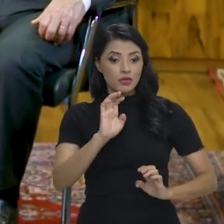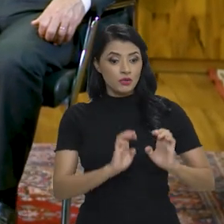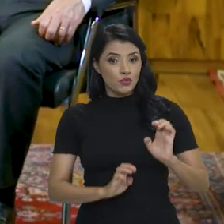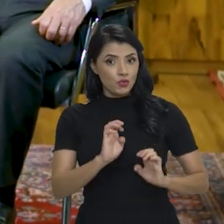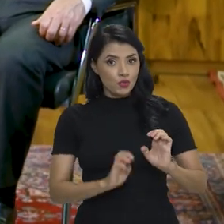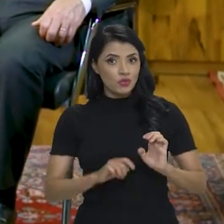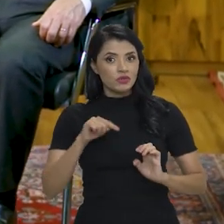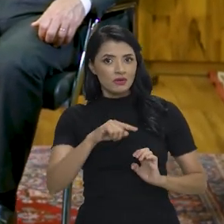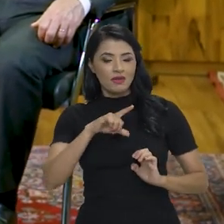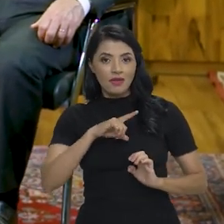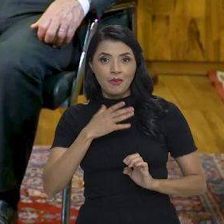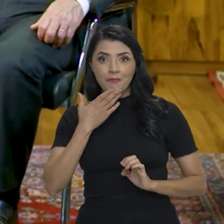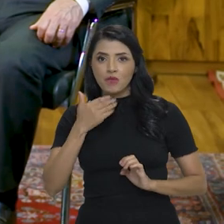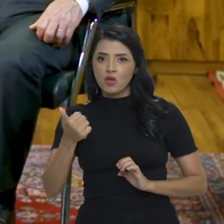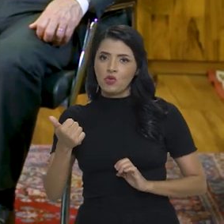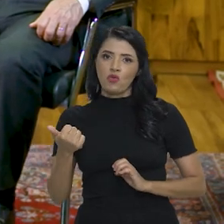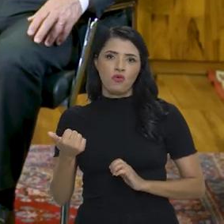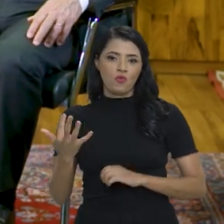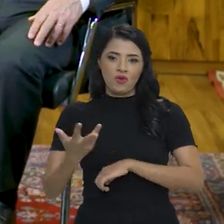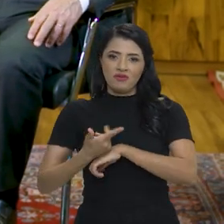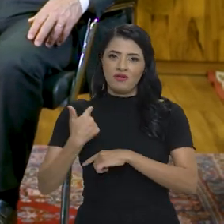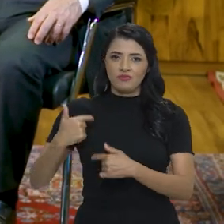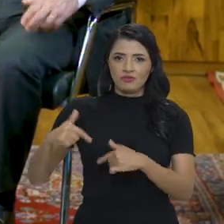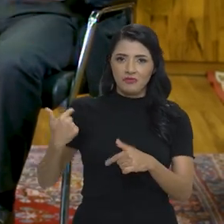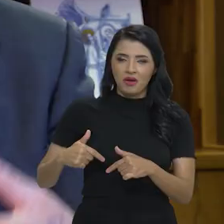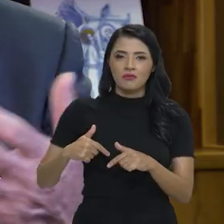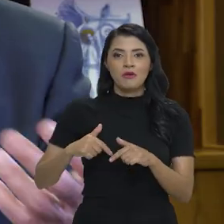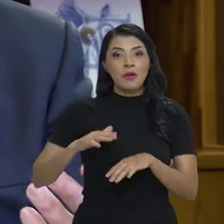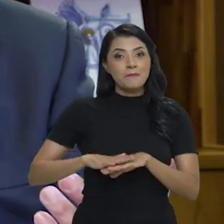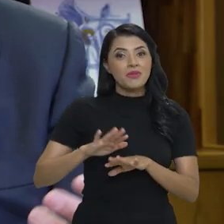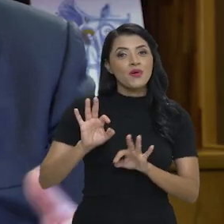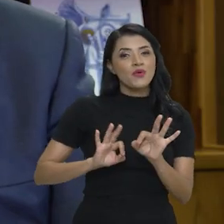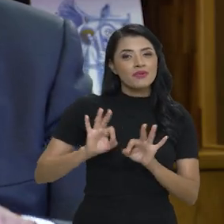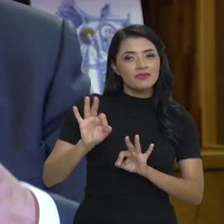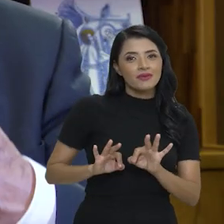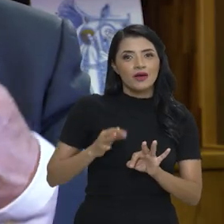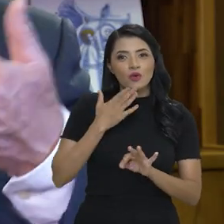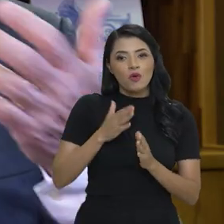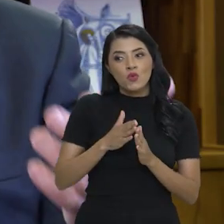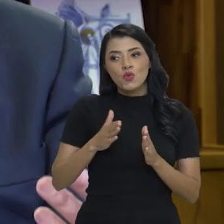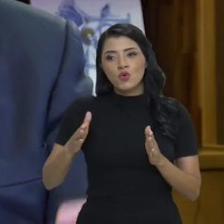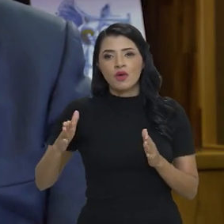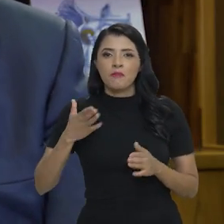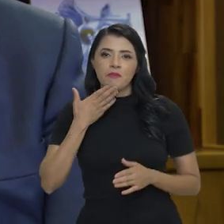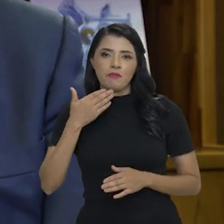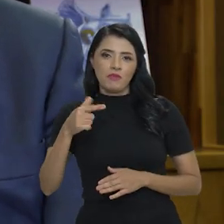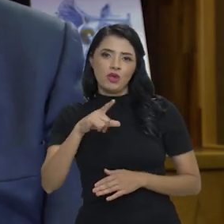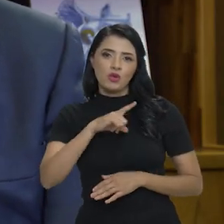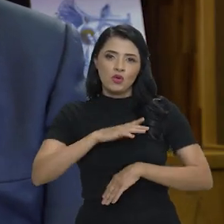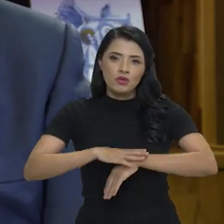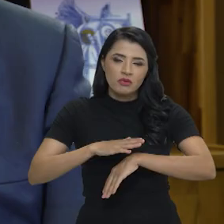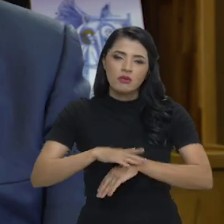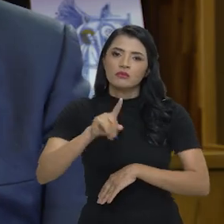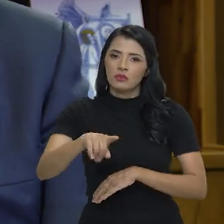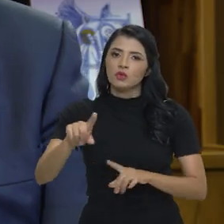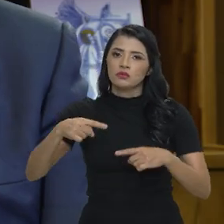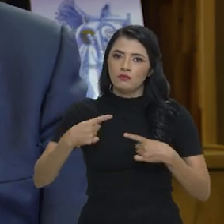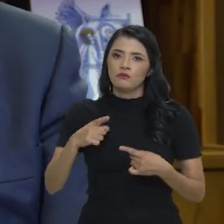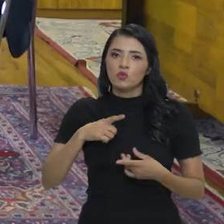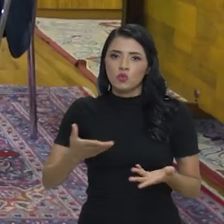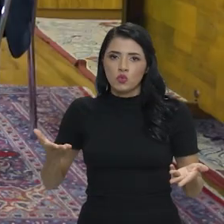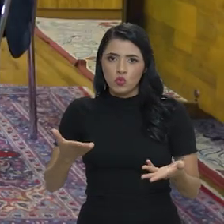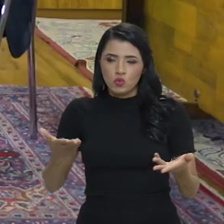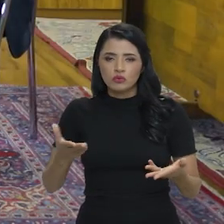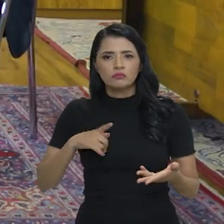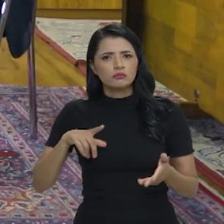dúvida, é um emprego de melhor qualidade, mais estruturado, mais duradouro. Portanto, esse é o desafio